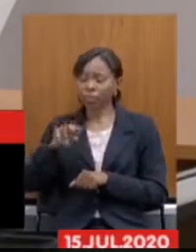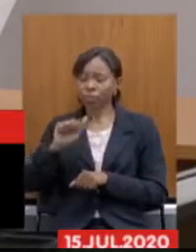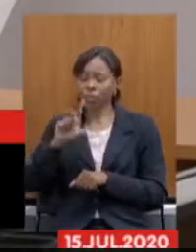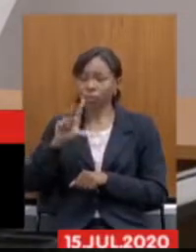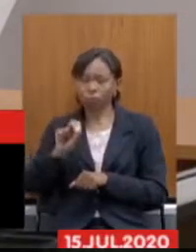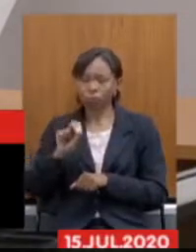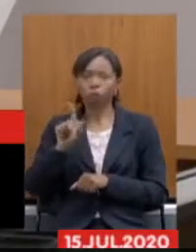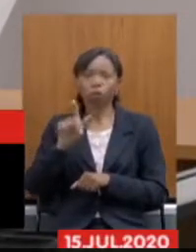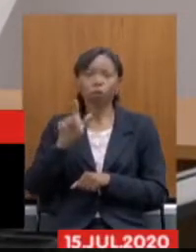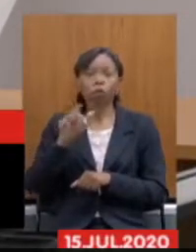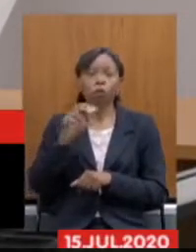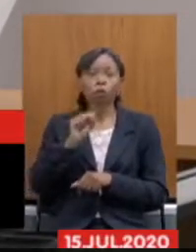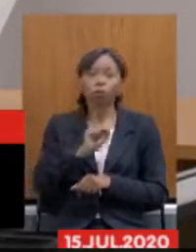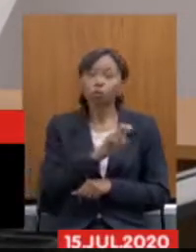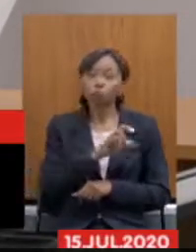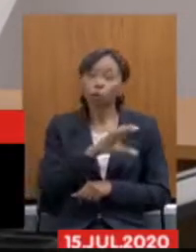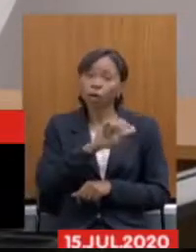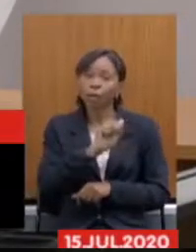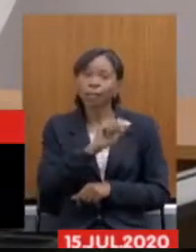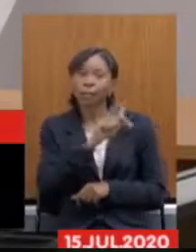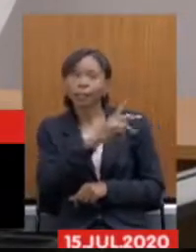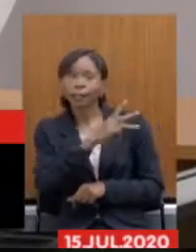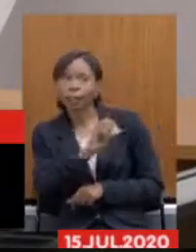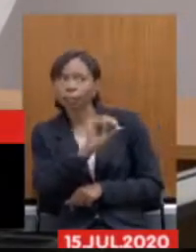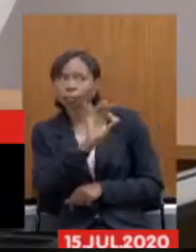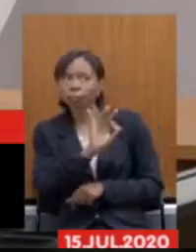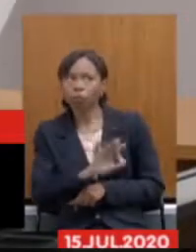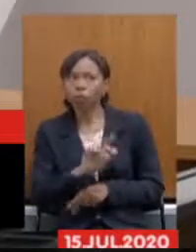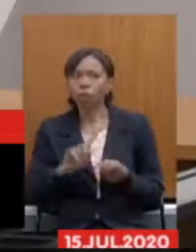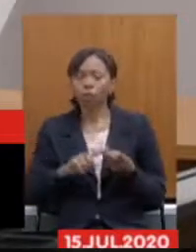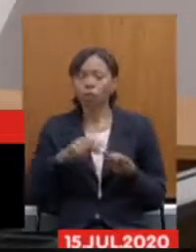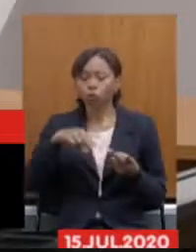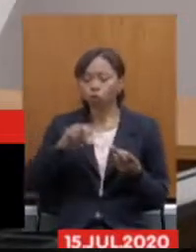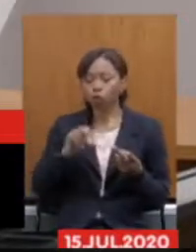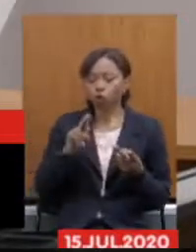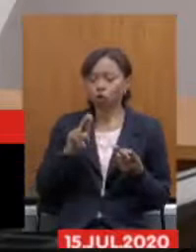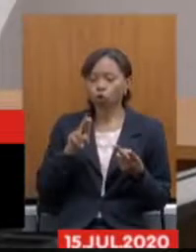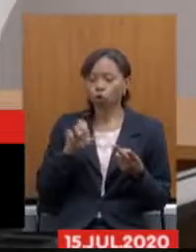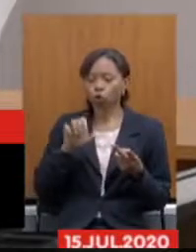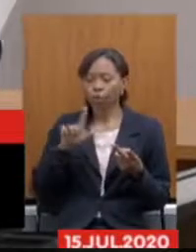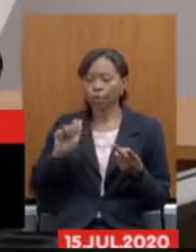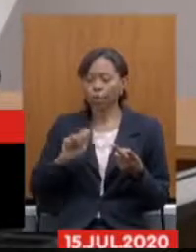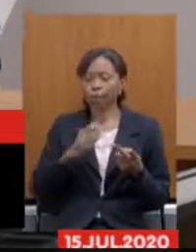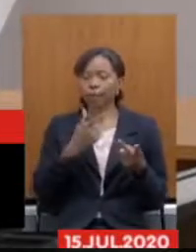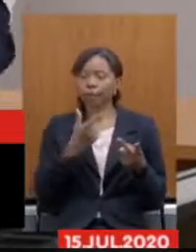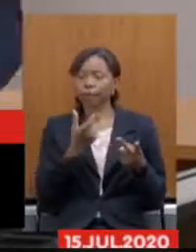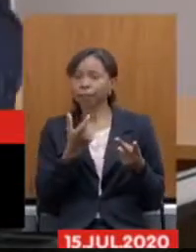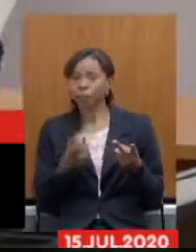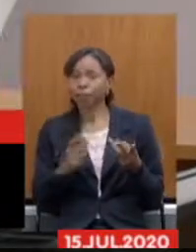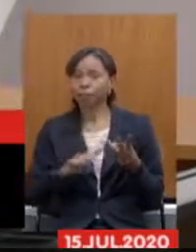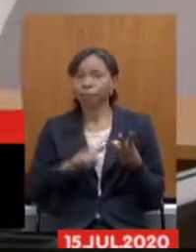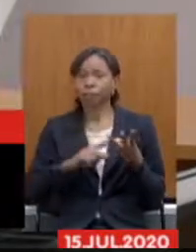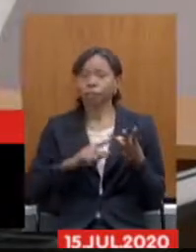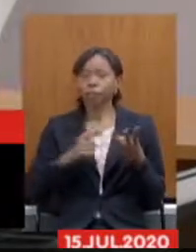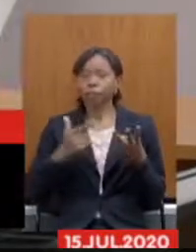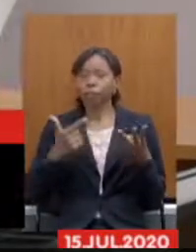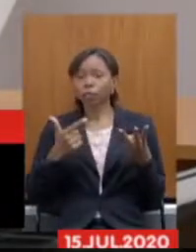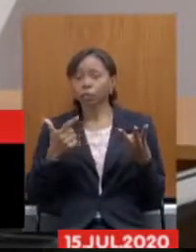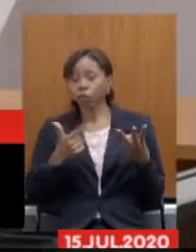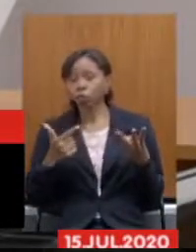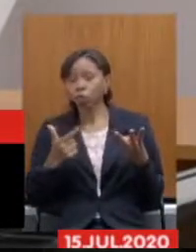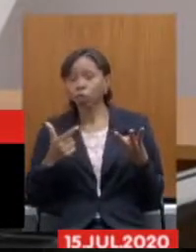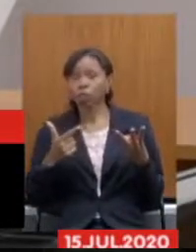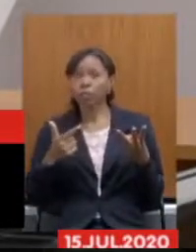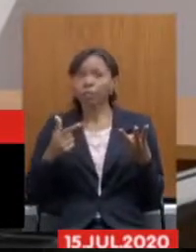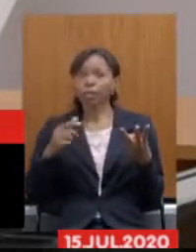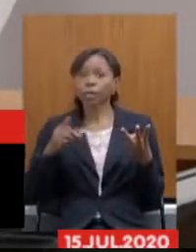população de servidores públicos a Noruega 26% de servidores públicos a Dinamarca 22% de servidores públicos o Brasil